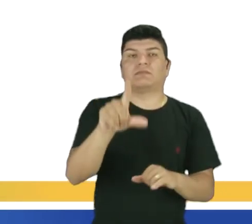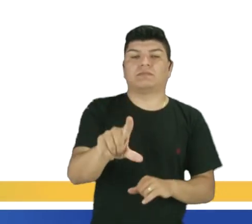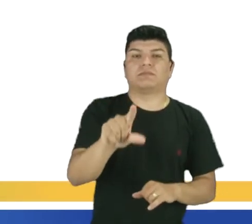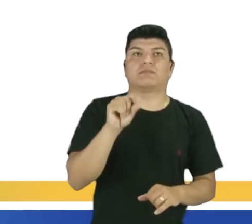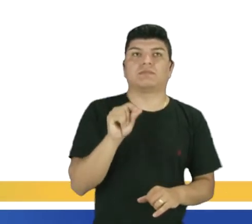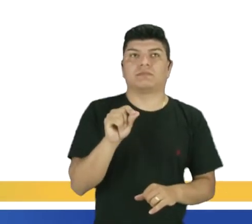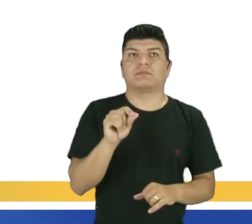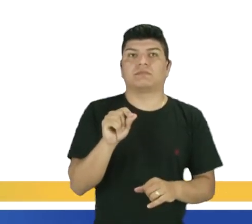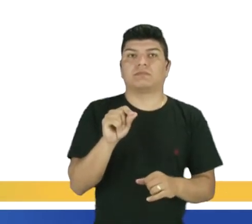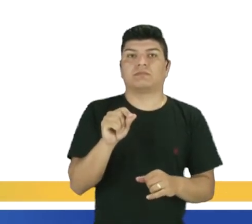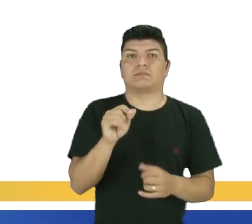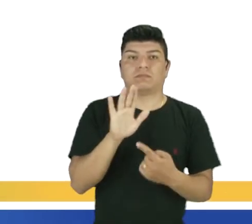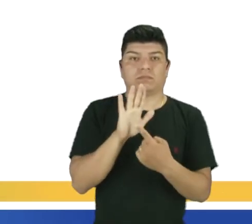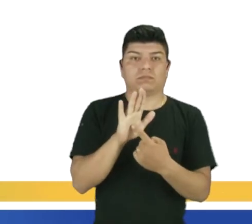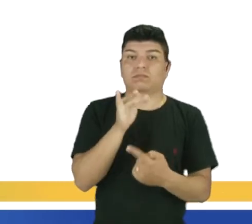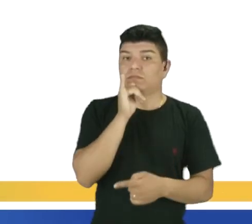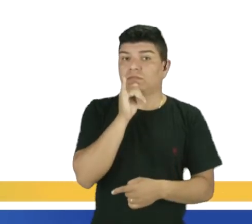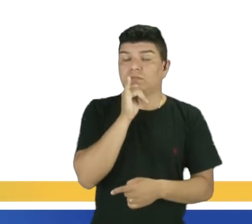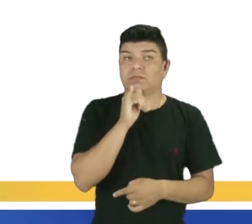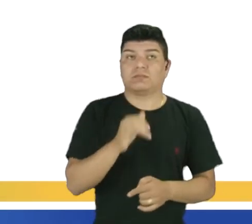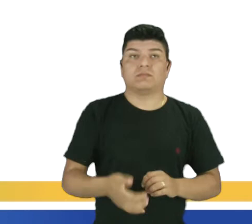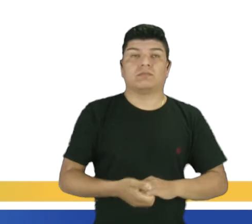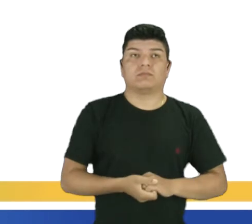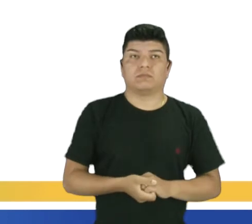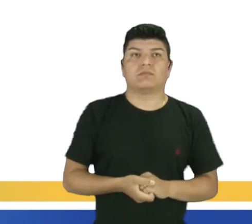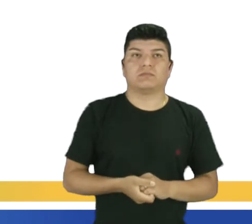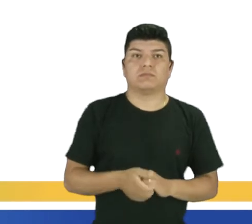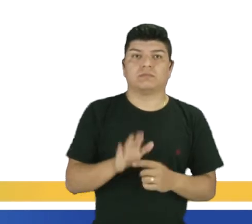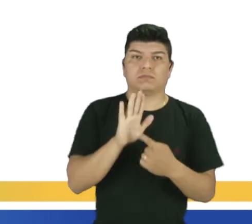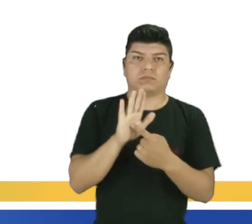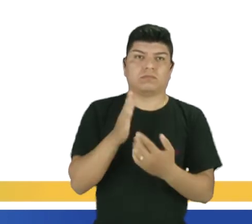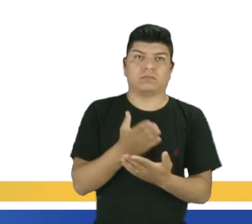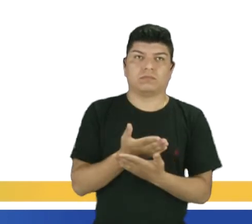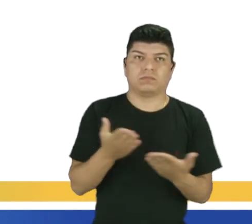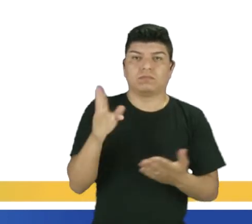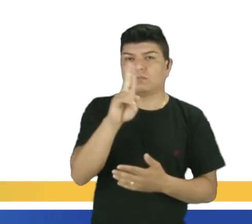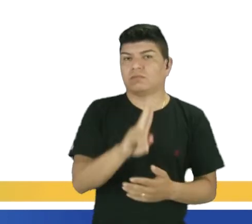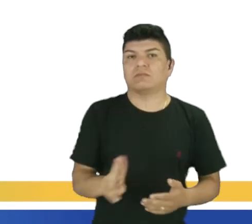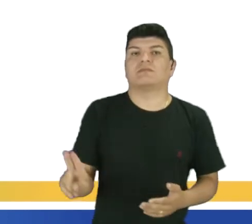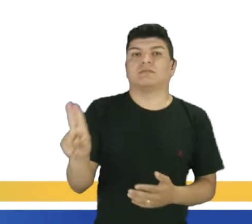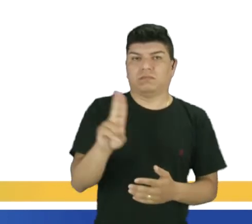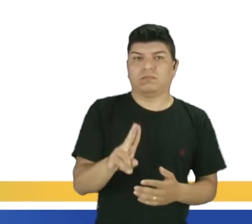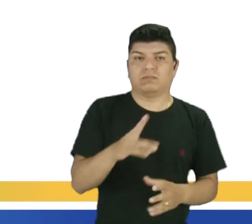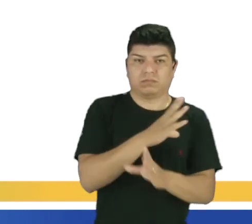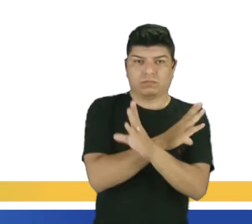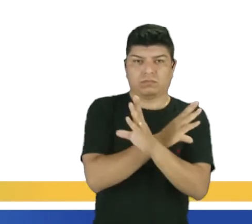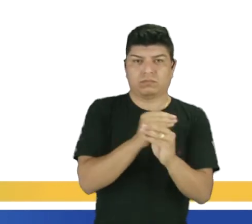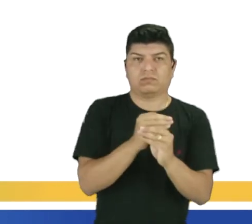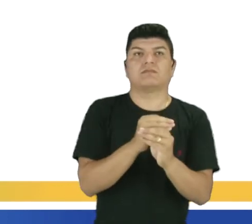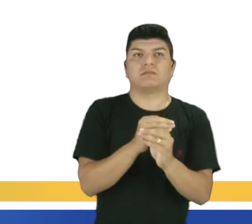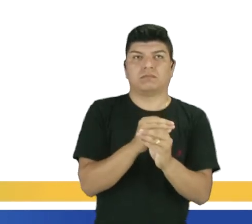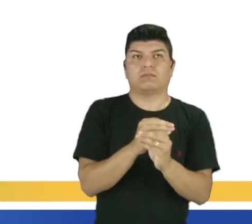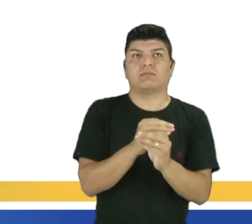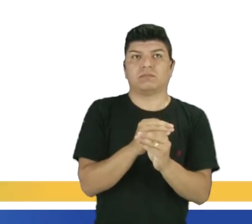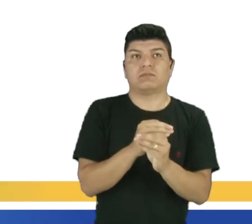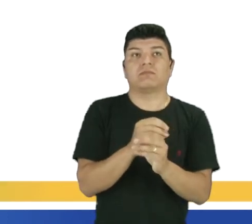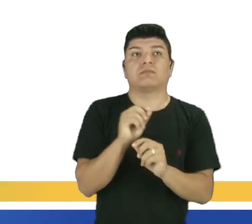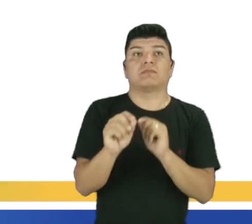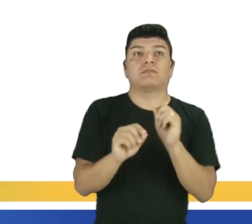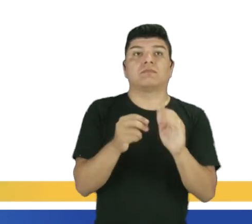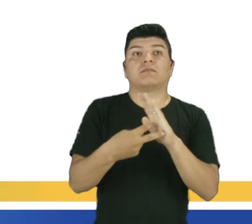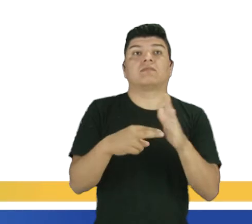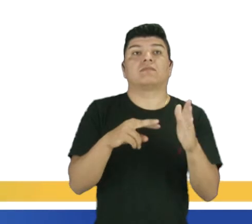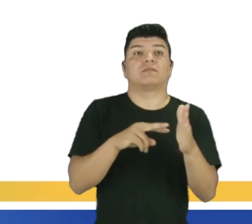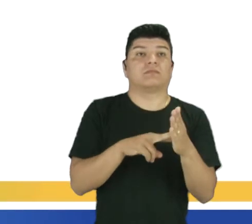Eu trouxe apenas um exemplo. É, para mostrar, né, o uso dessa conjunção. Either, or. Significa